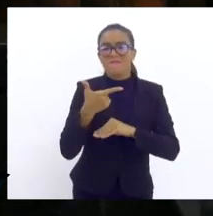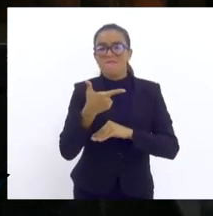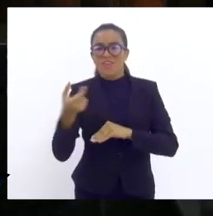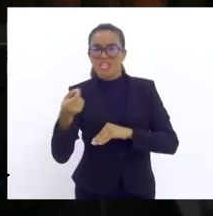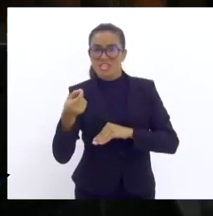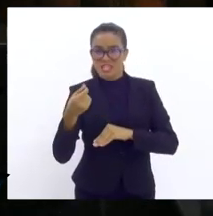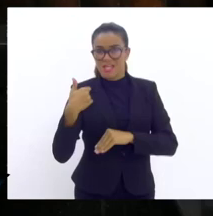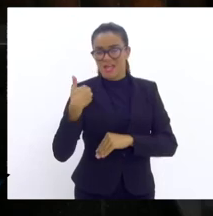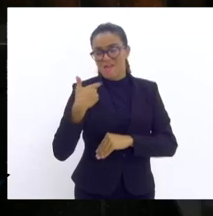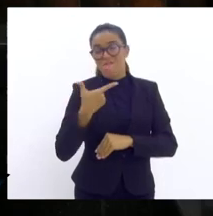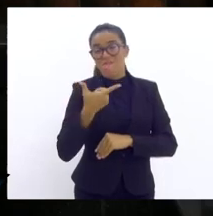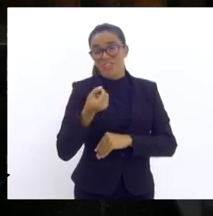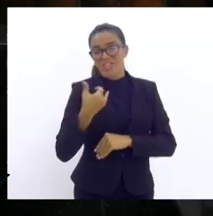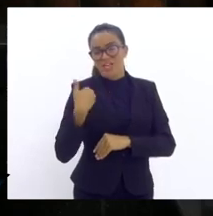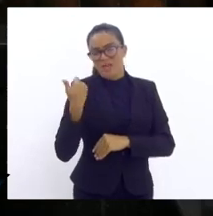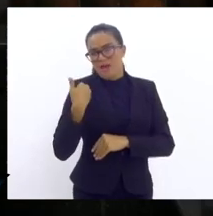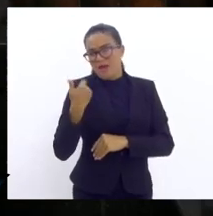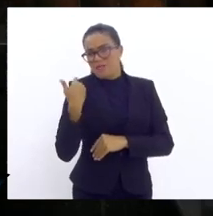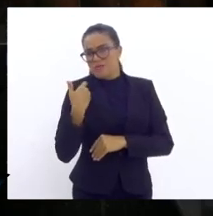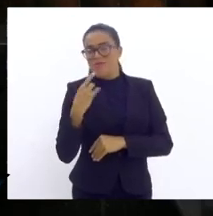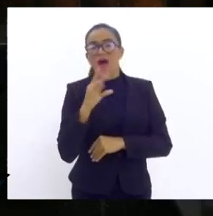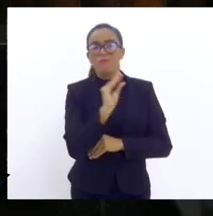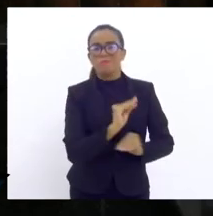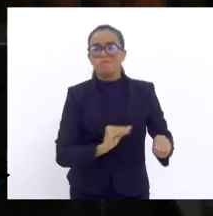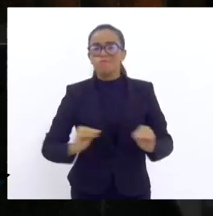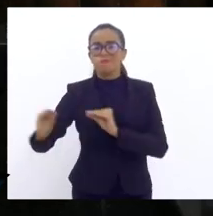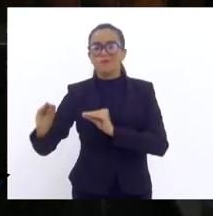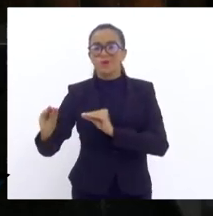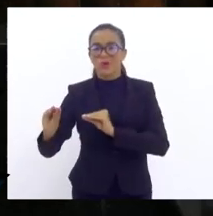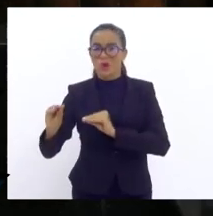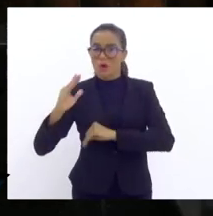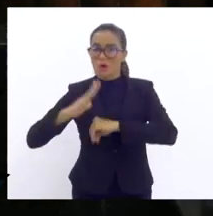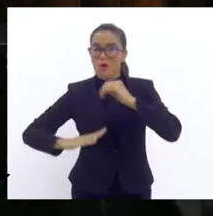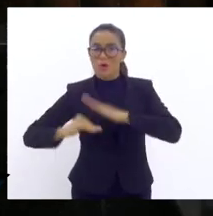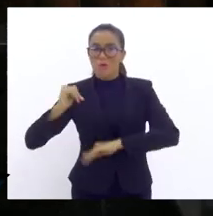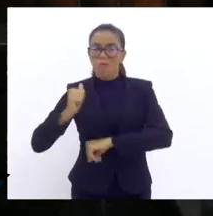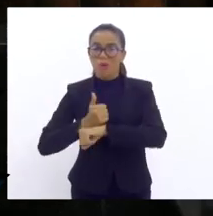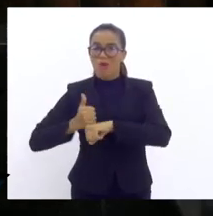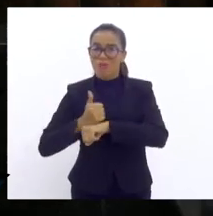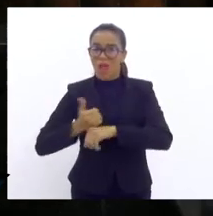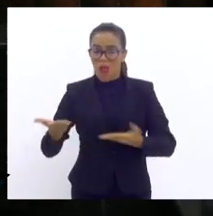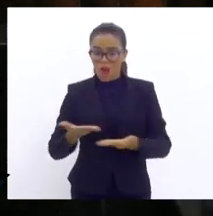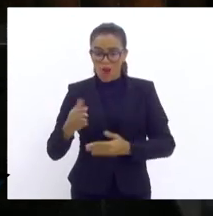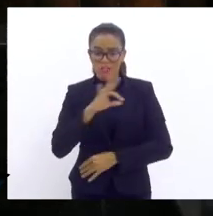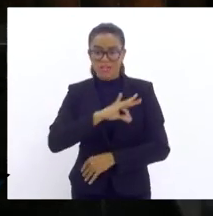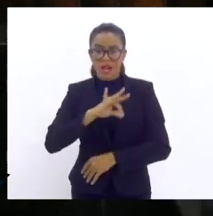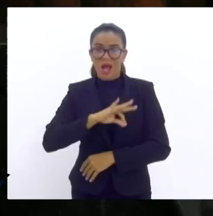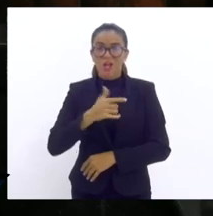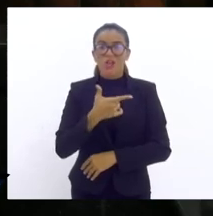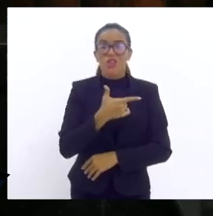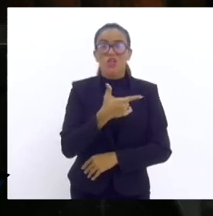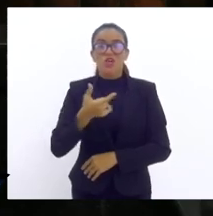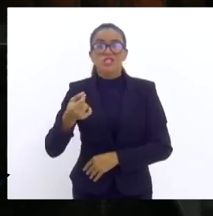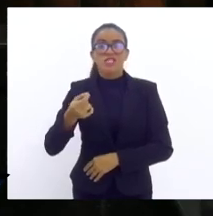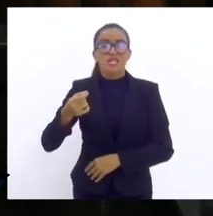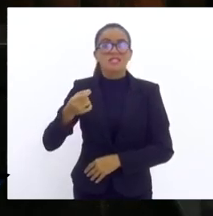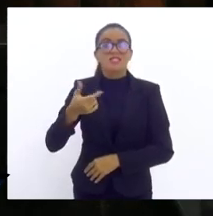vai ser aproveitado no profissional, o salário vai saltar para 250 mil reais por mês.